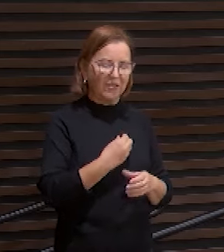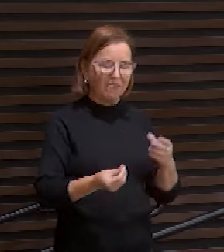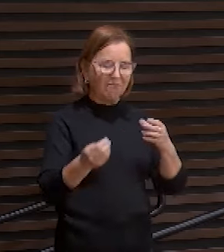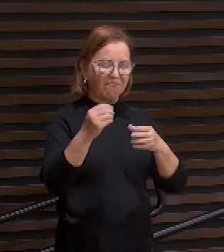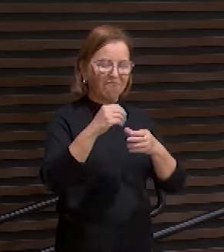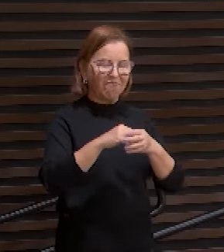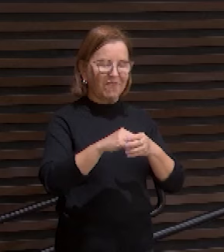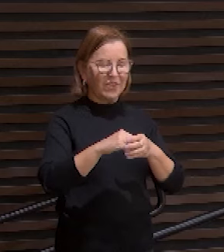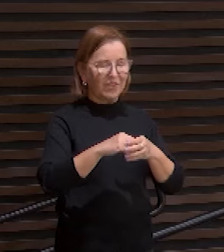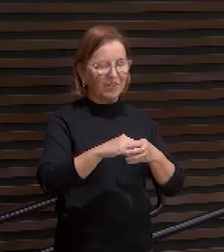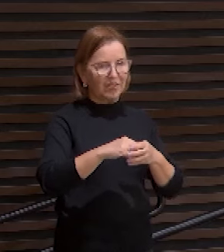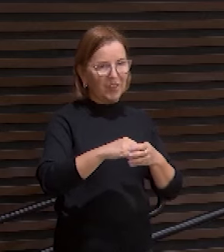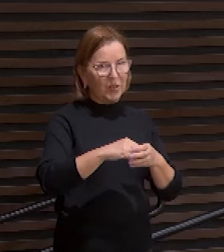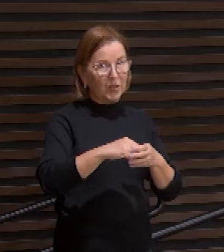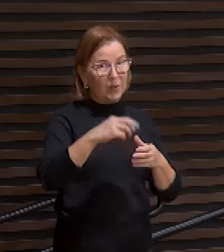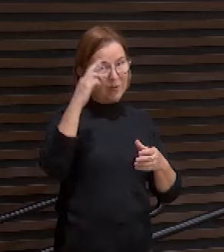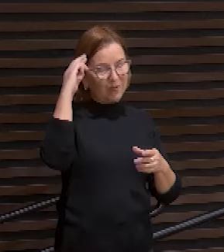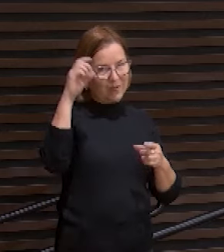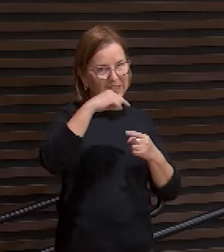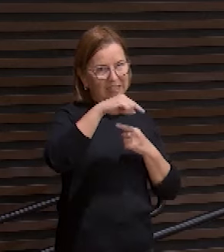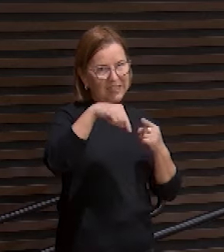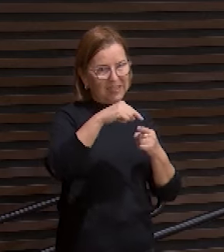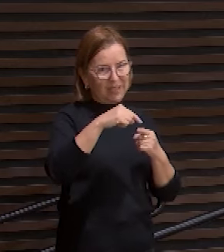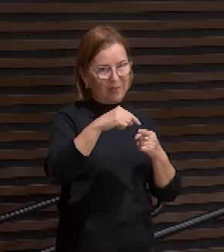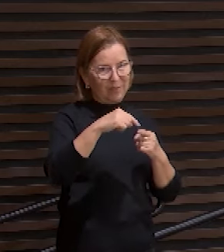e a santidade do santo imputada a mim.